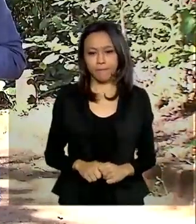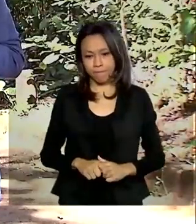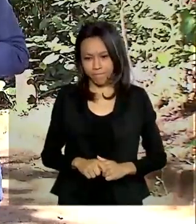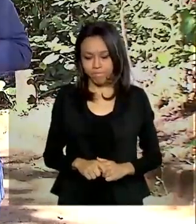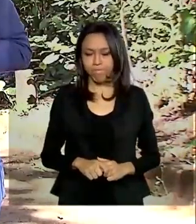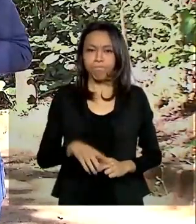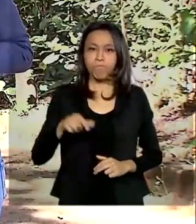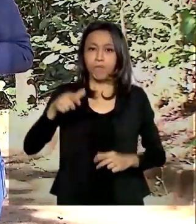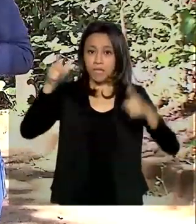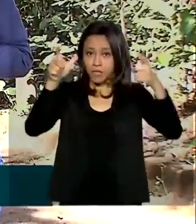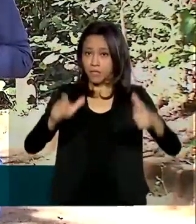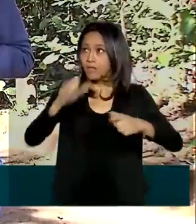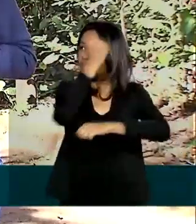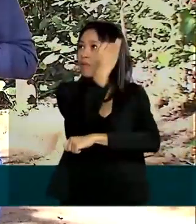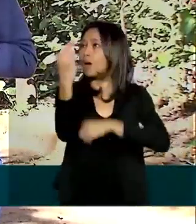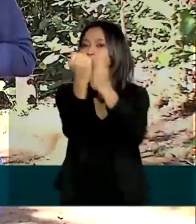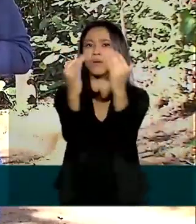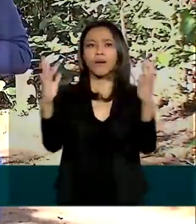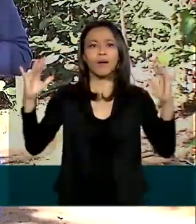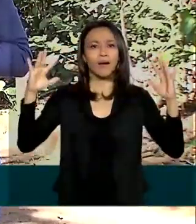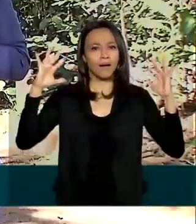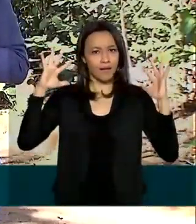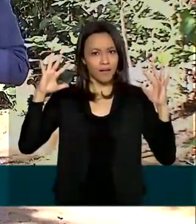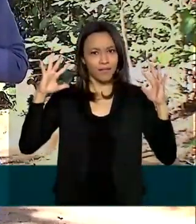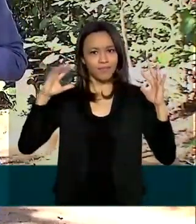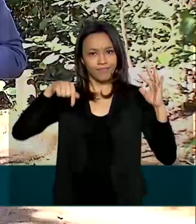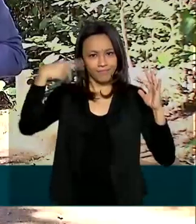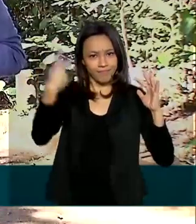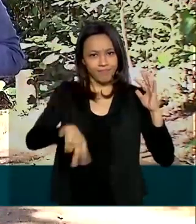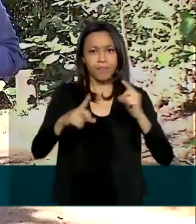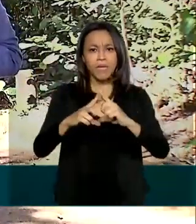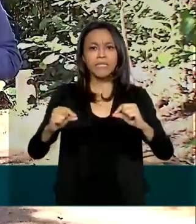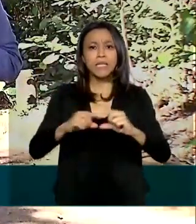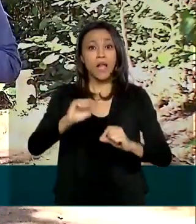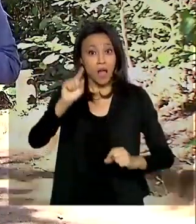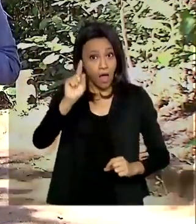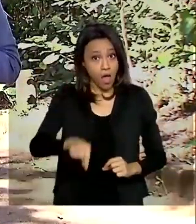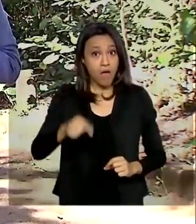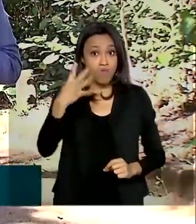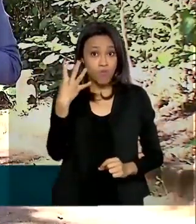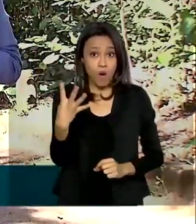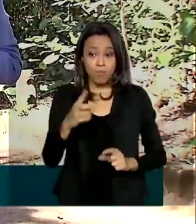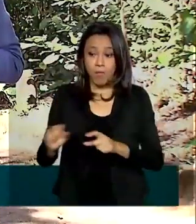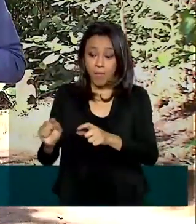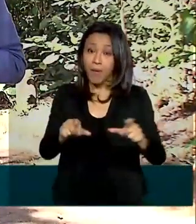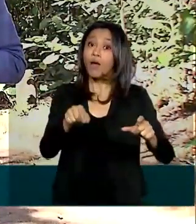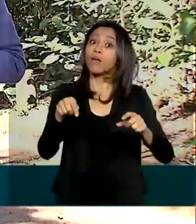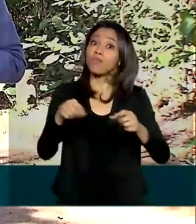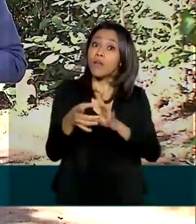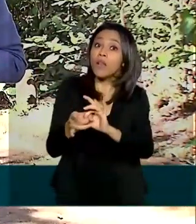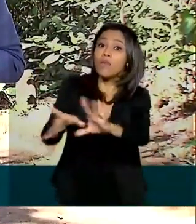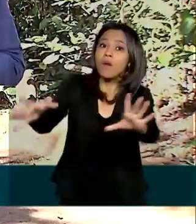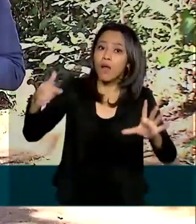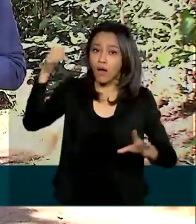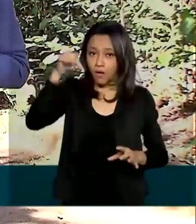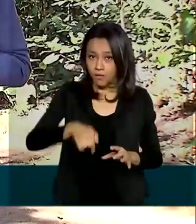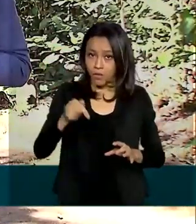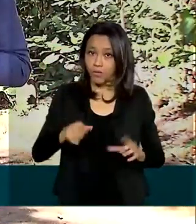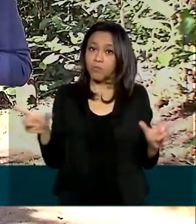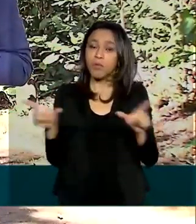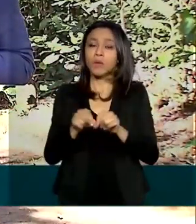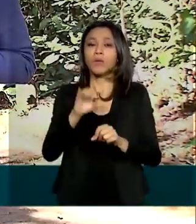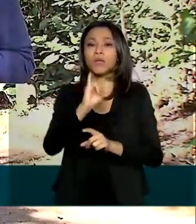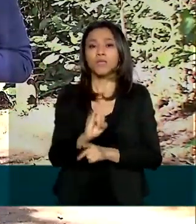O Parque Nacional de Brasília, aqui onde eu estou, é um dos quatro que foram liberados para o acesso do público pelo ICMBio.